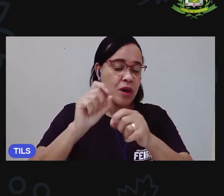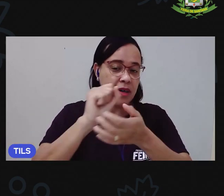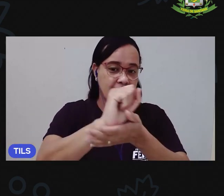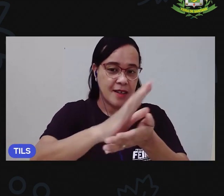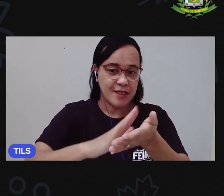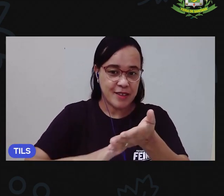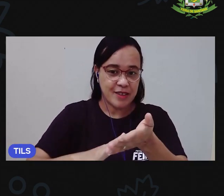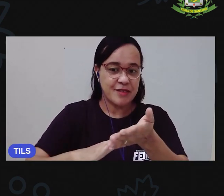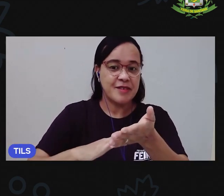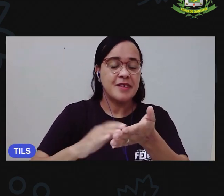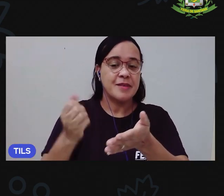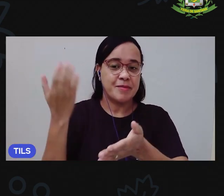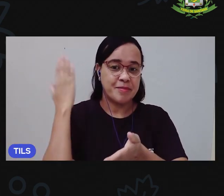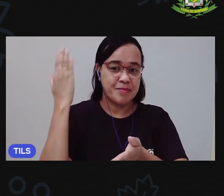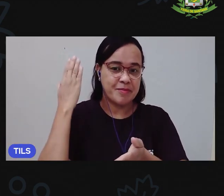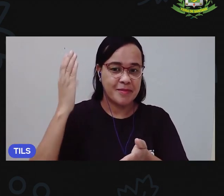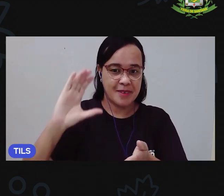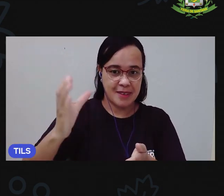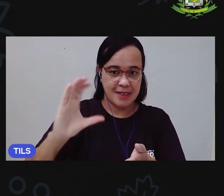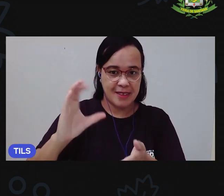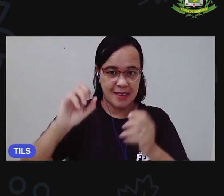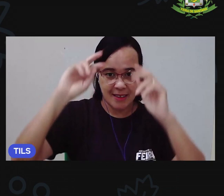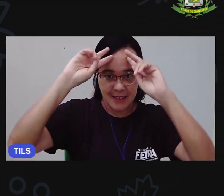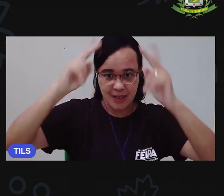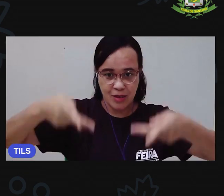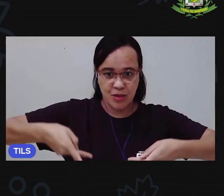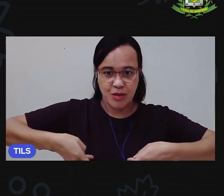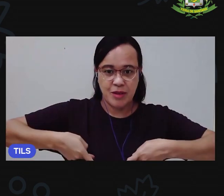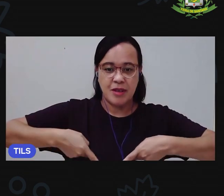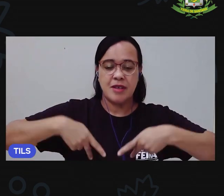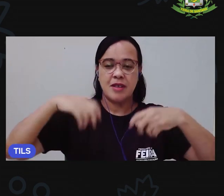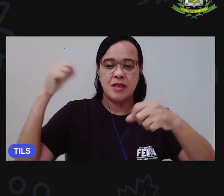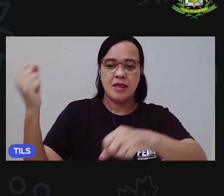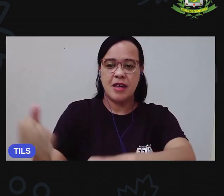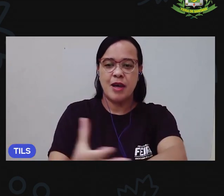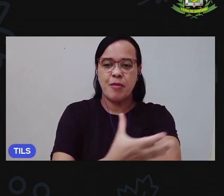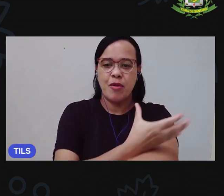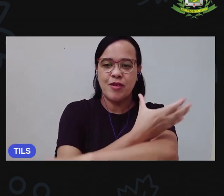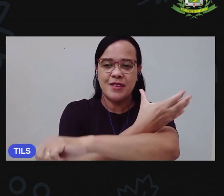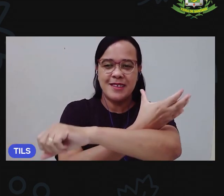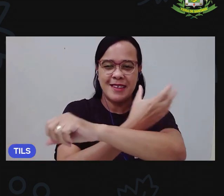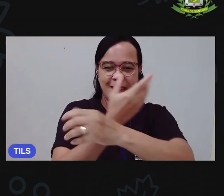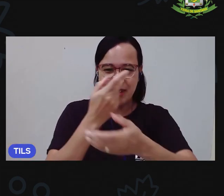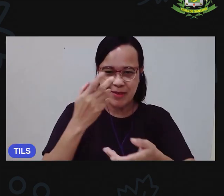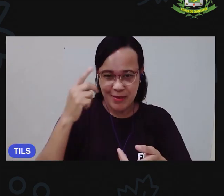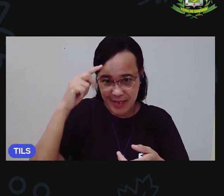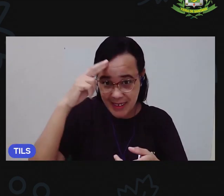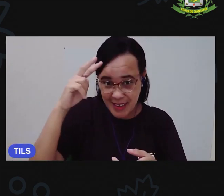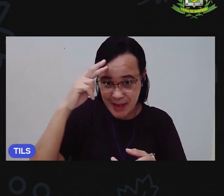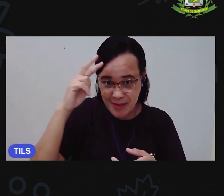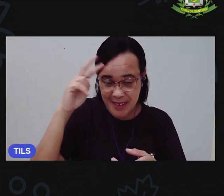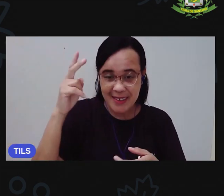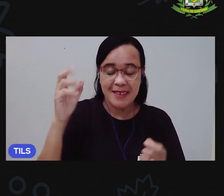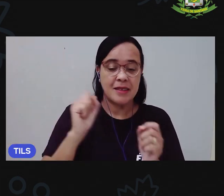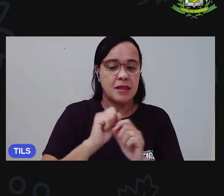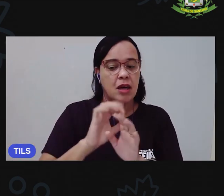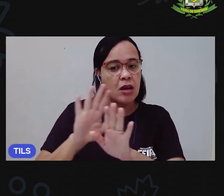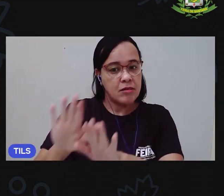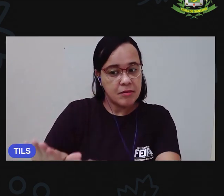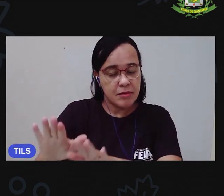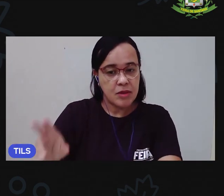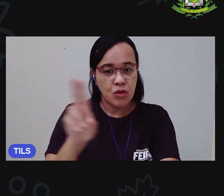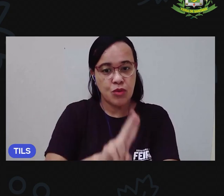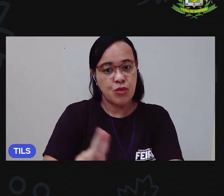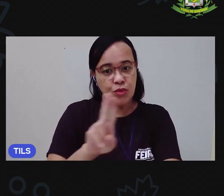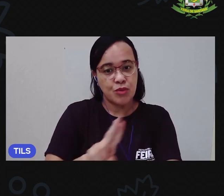de Ciências Humanas cuidando das suas emoções, tá? Então já separa ela aí, porque a gente vai utilizar nessa